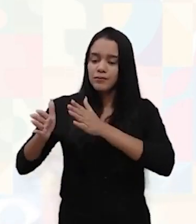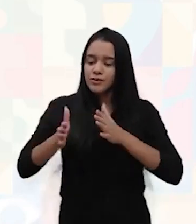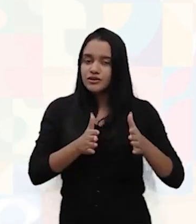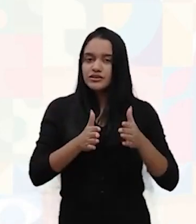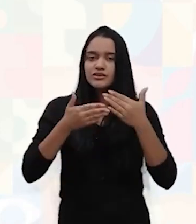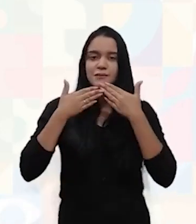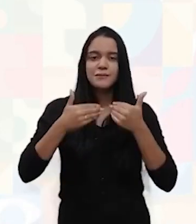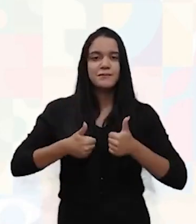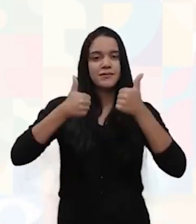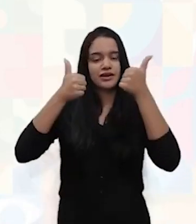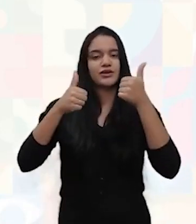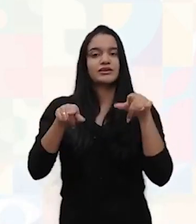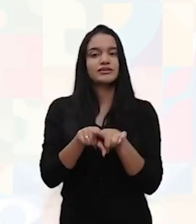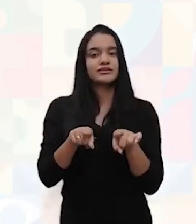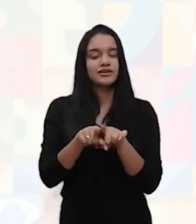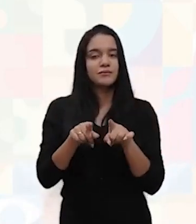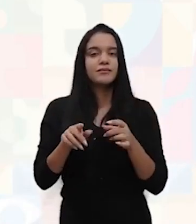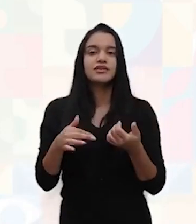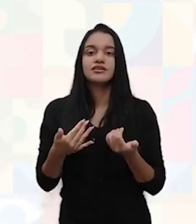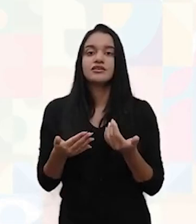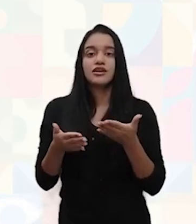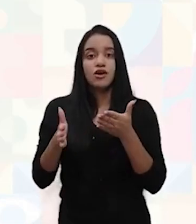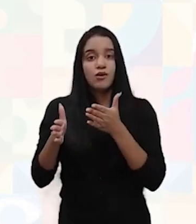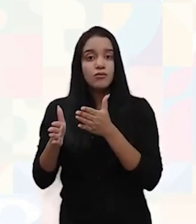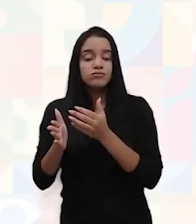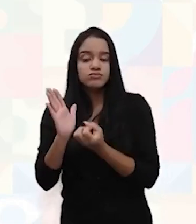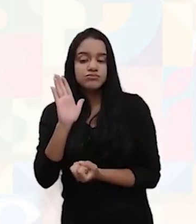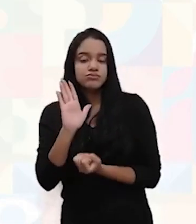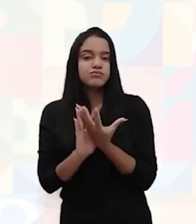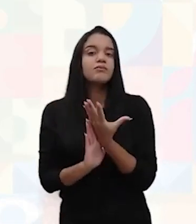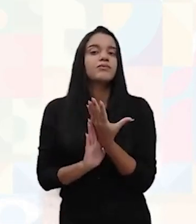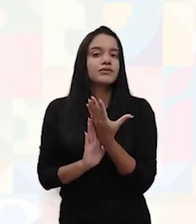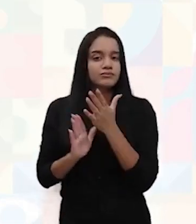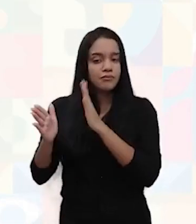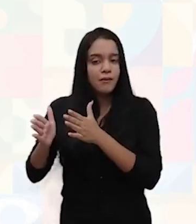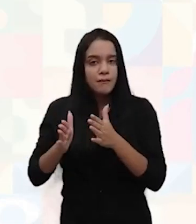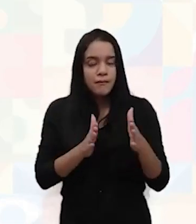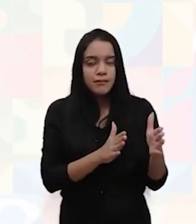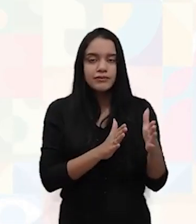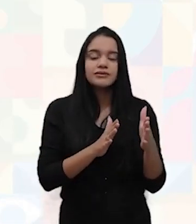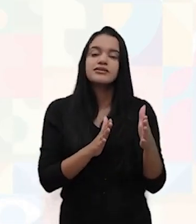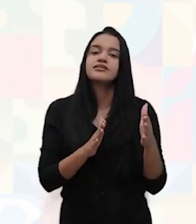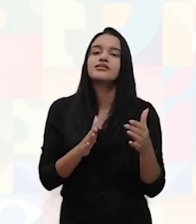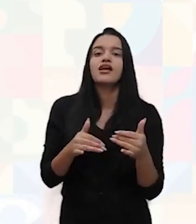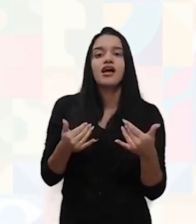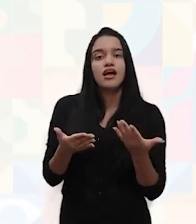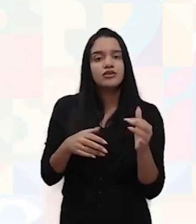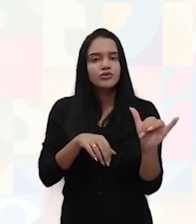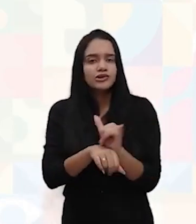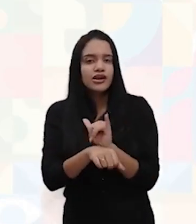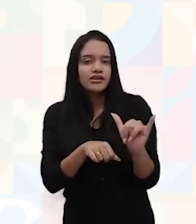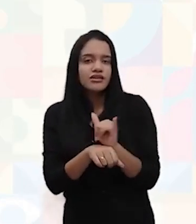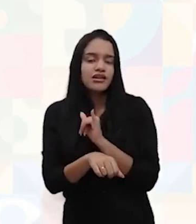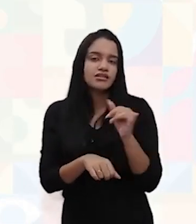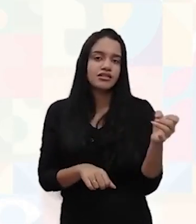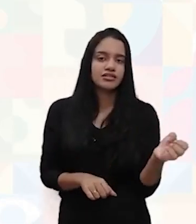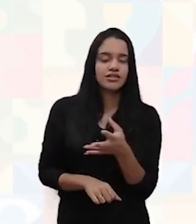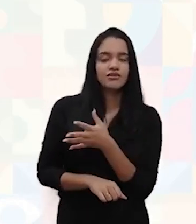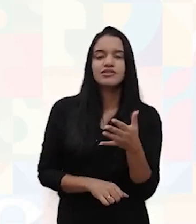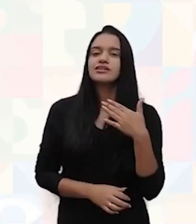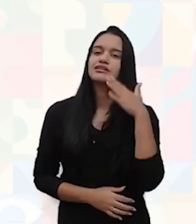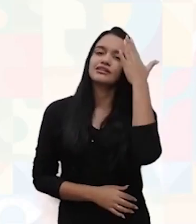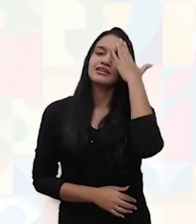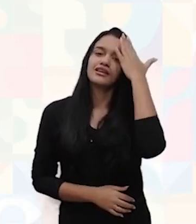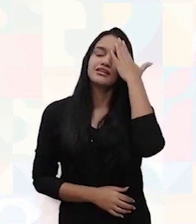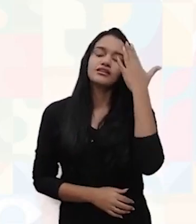quebra de padrões, processo disruptivo, que promove novos caminhos, uma nova estratégia. Então, para que eu entenda um pouco melhor